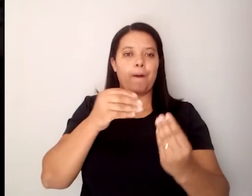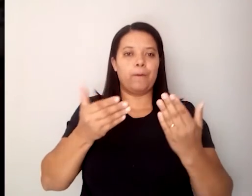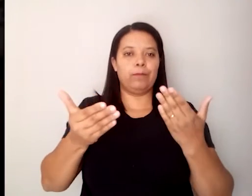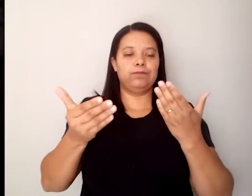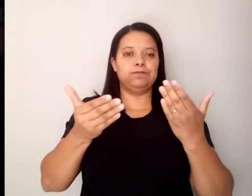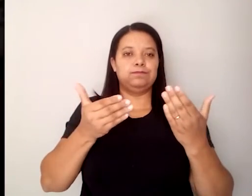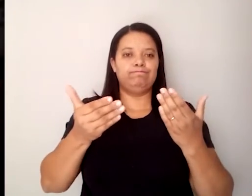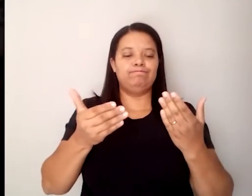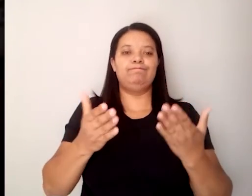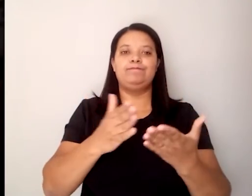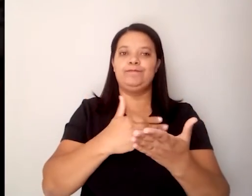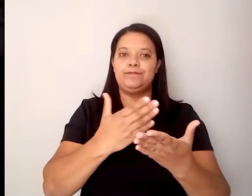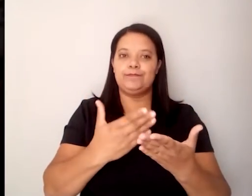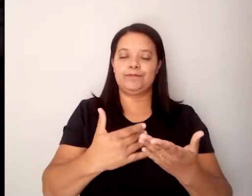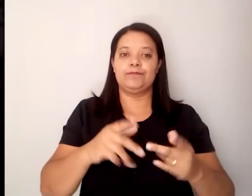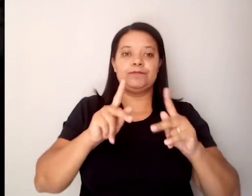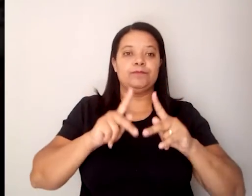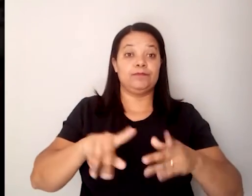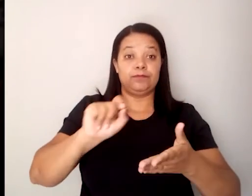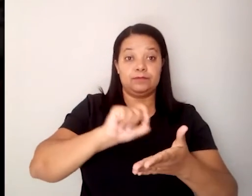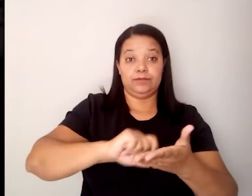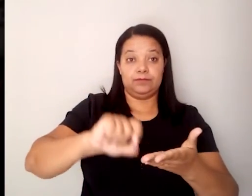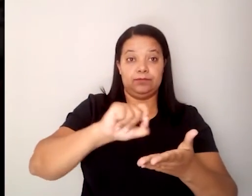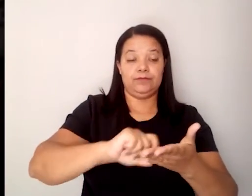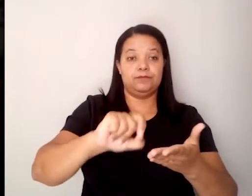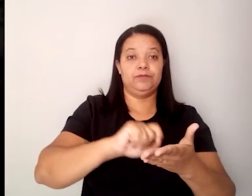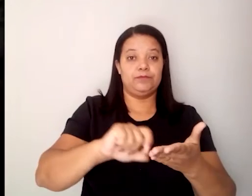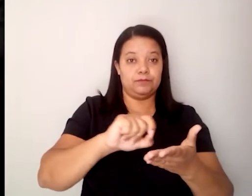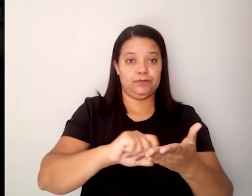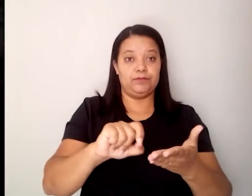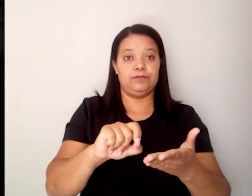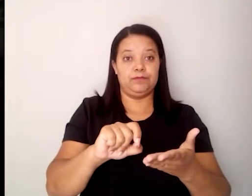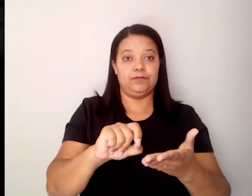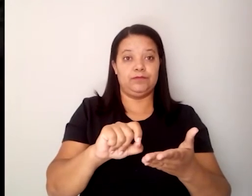Os que escrevem, na maioria das vezes,